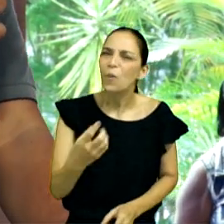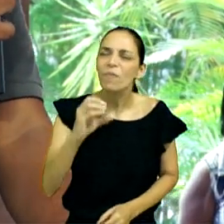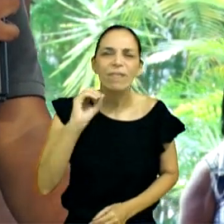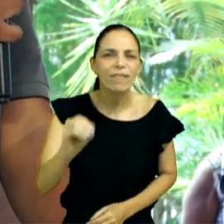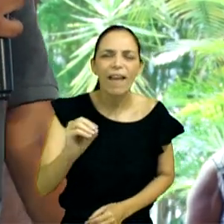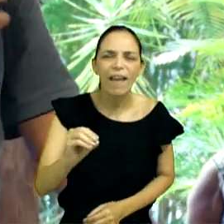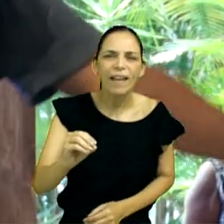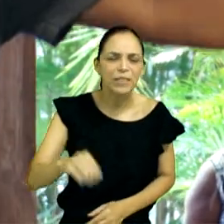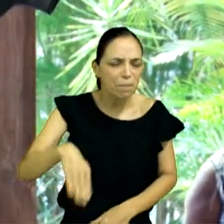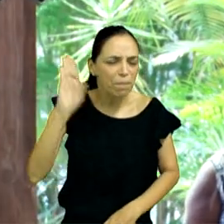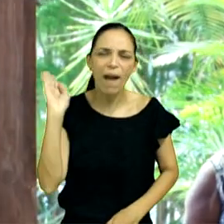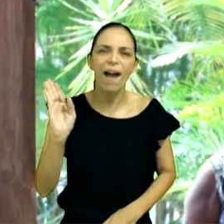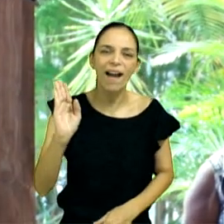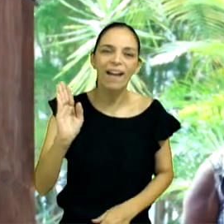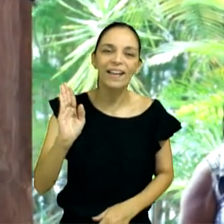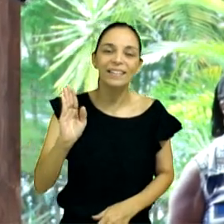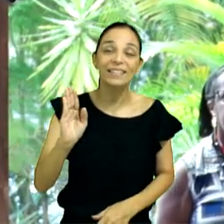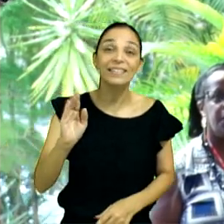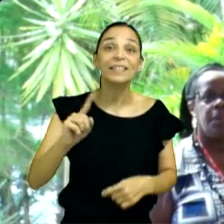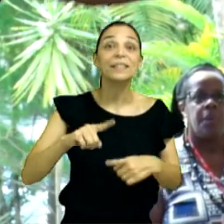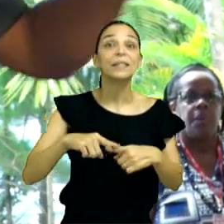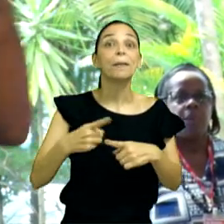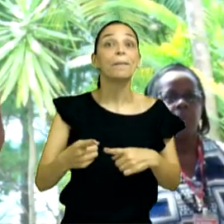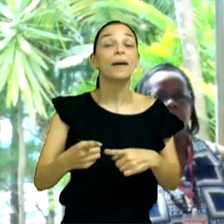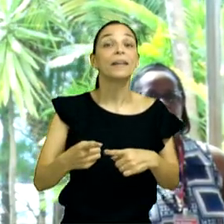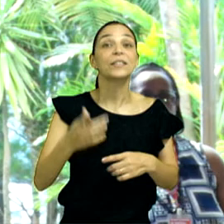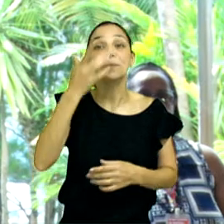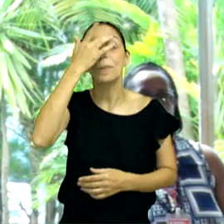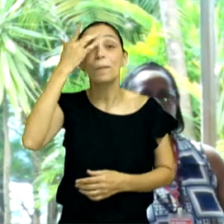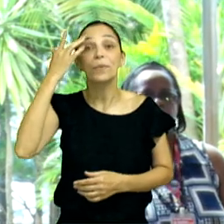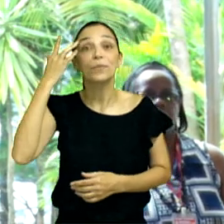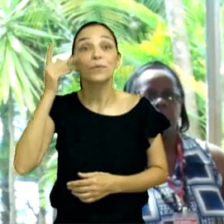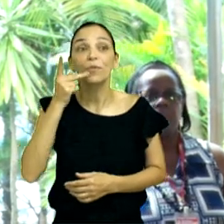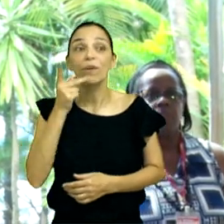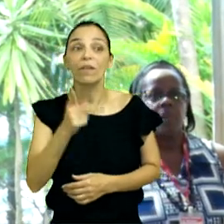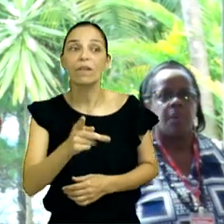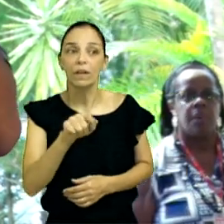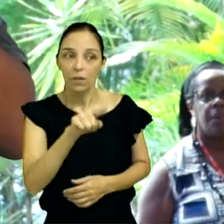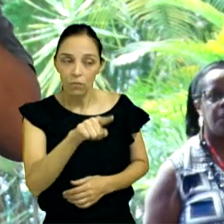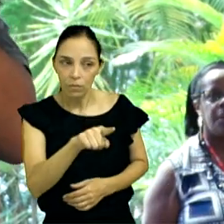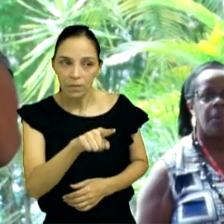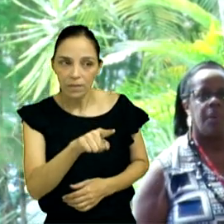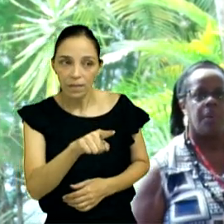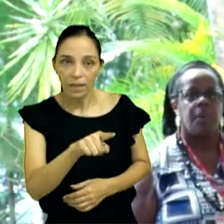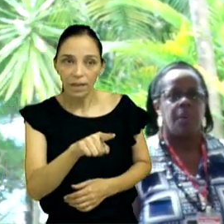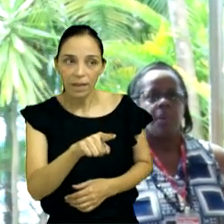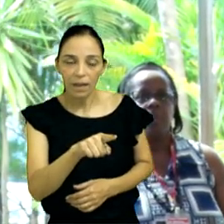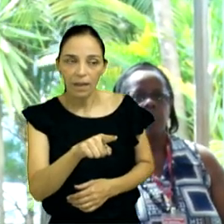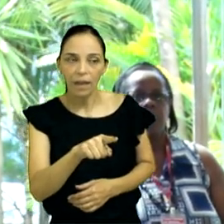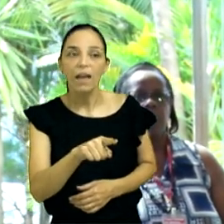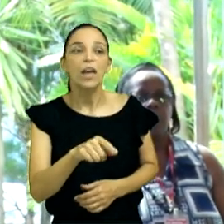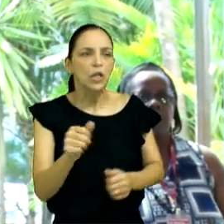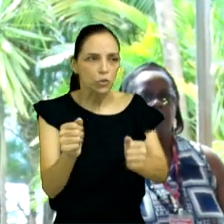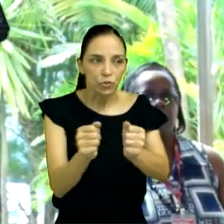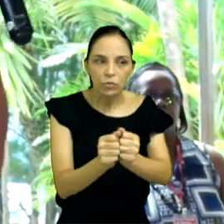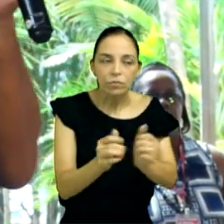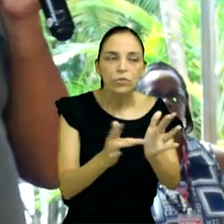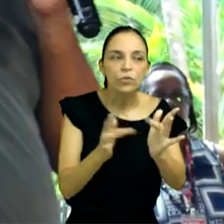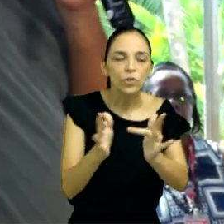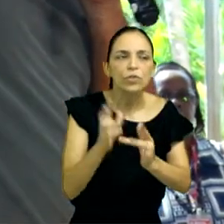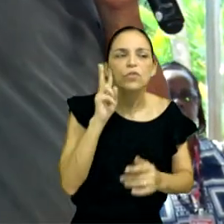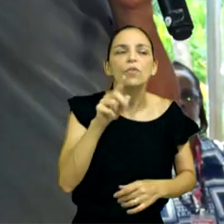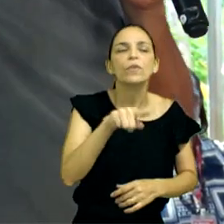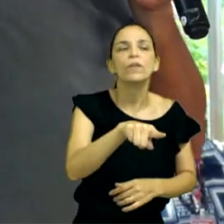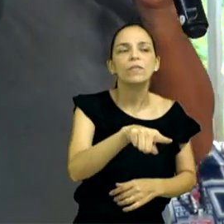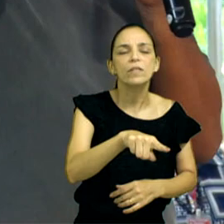porque na hora que disseram assim, você andava com ele, opa, esse aqui também é dos discípulos, daquele